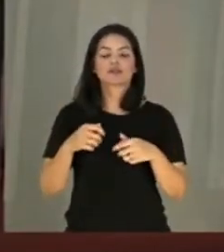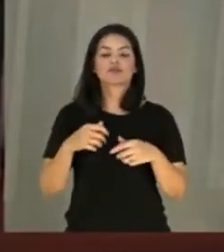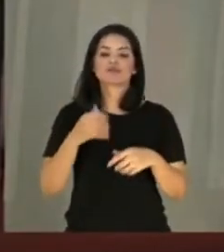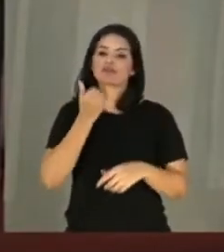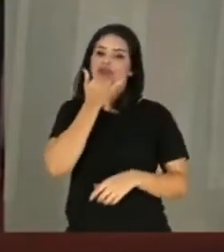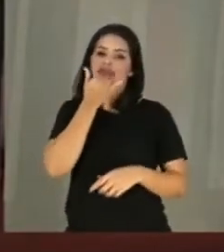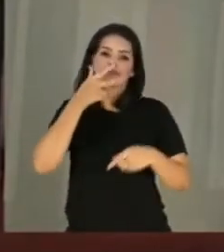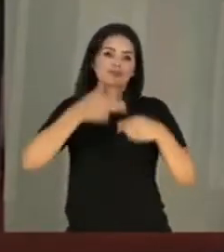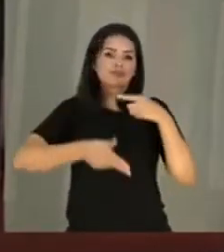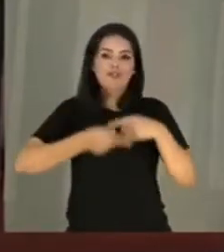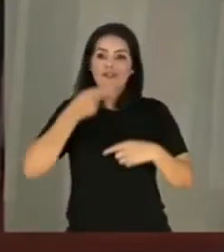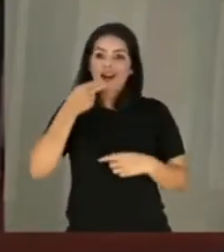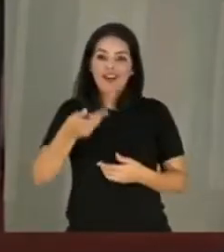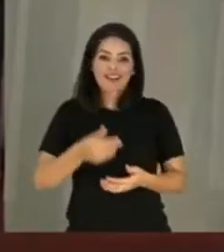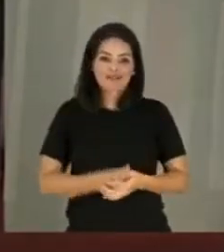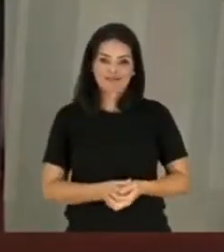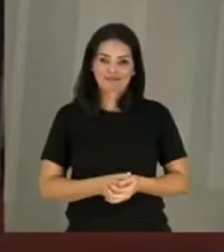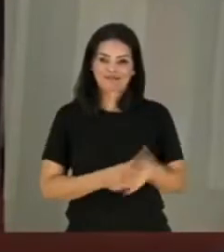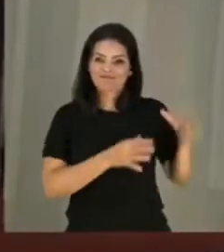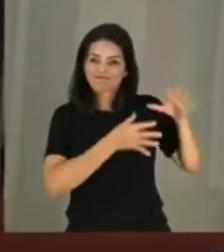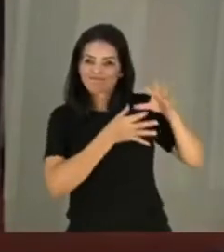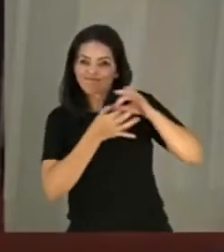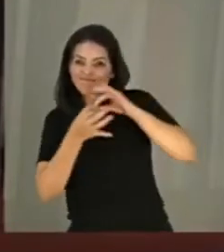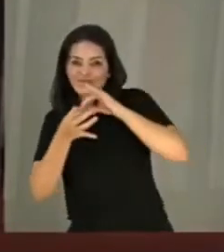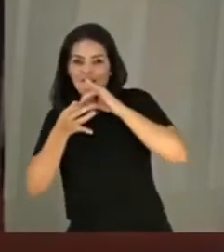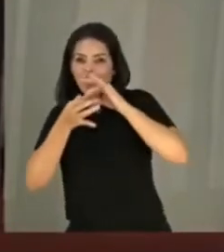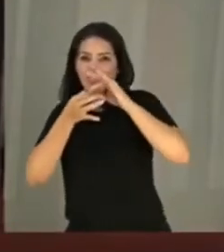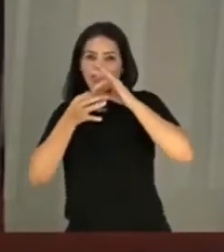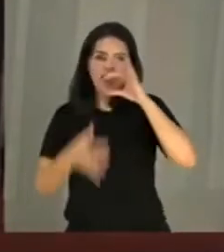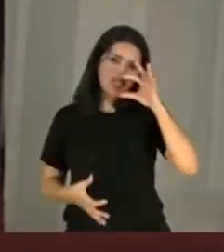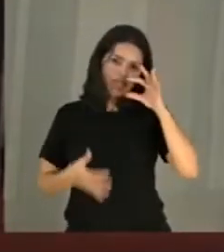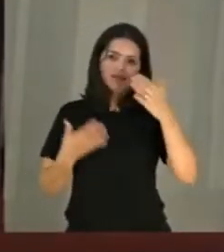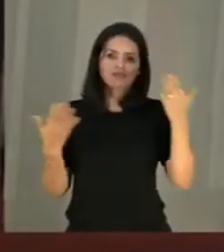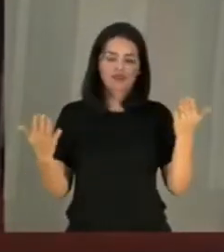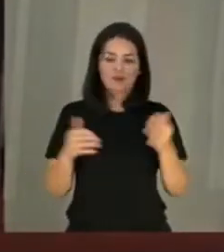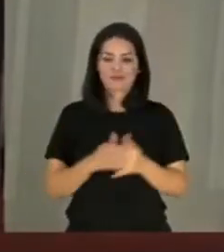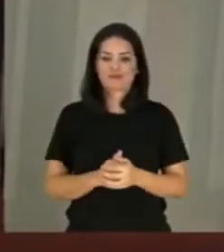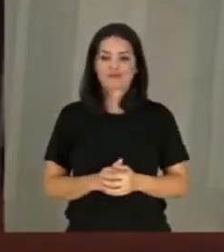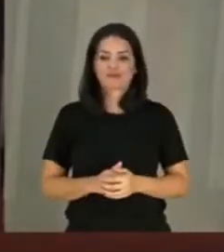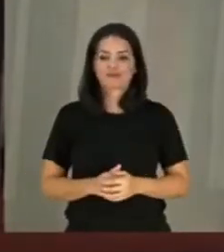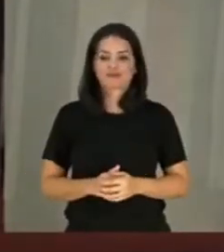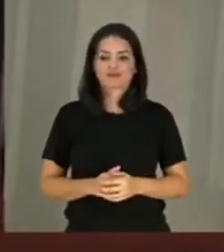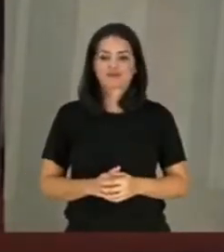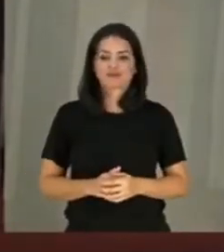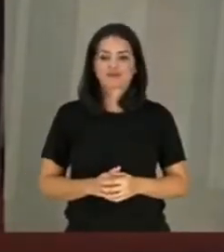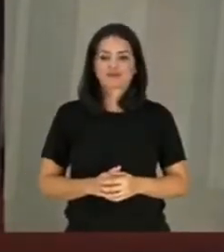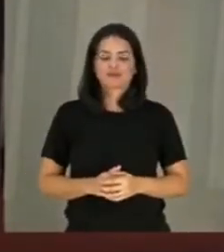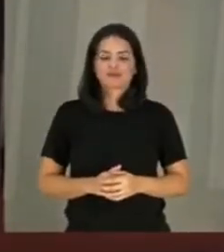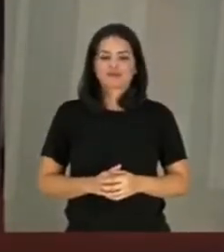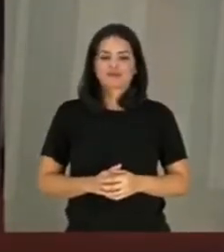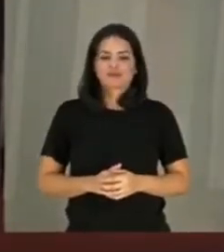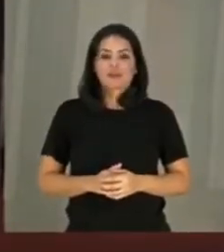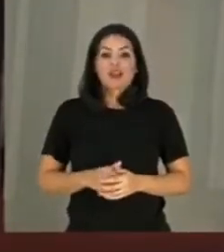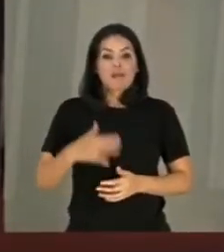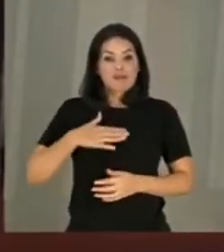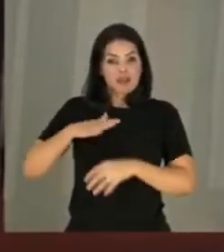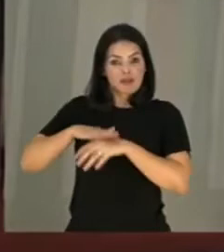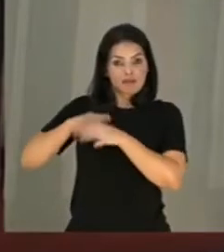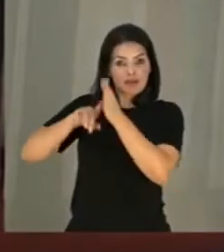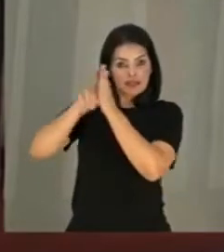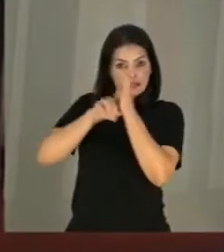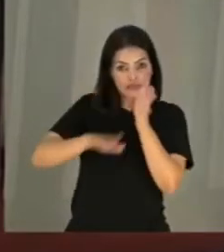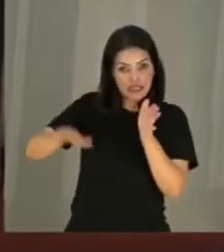reiterando o pouco diálogo com a escola básica e o desprezo às contribuições da pesquisa na área de educação e de ensino, nas